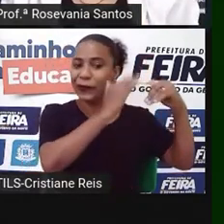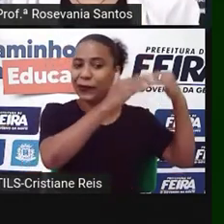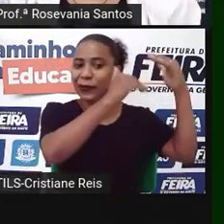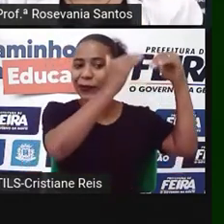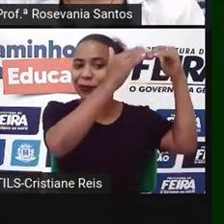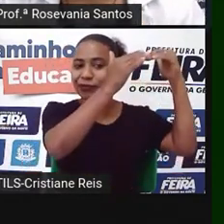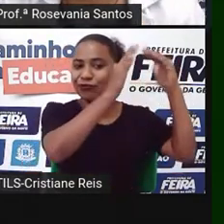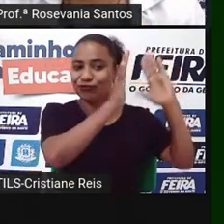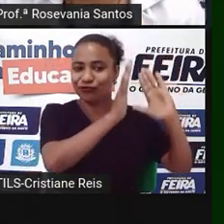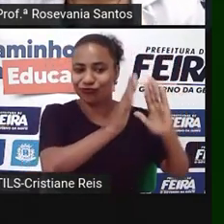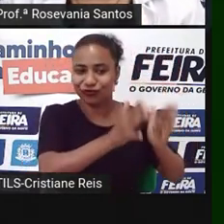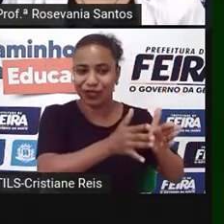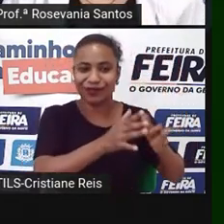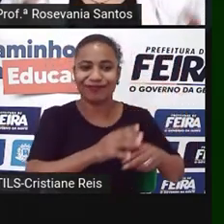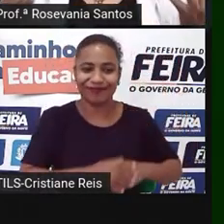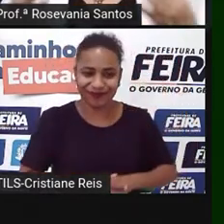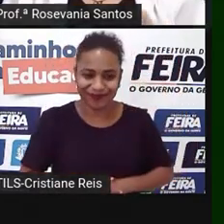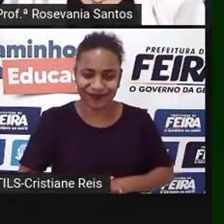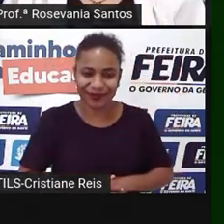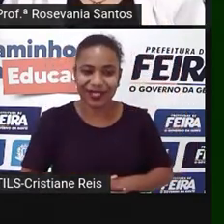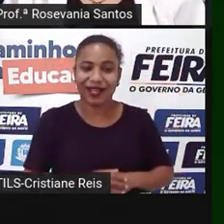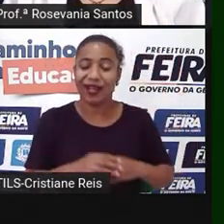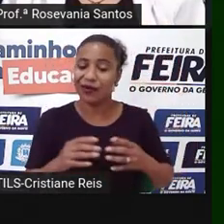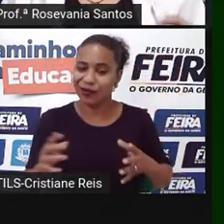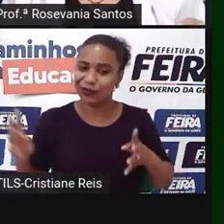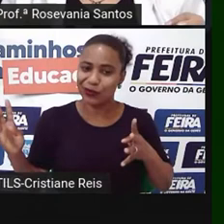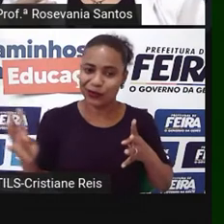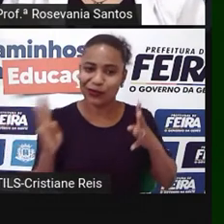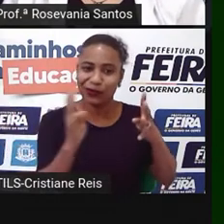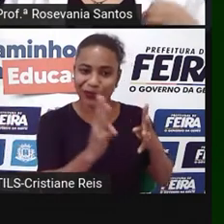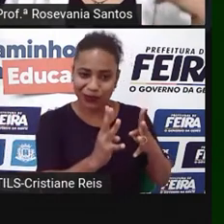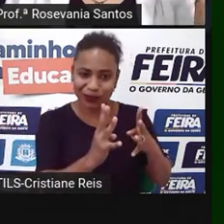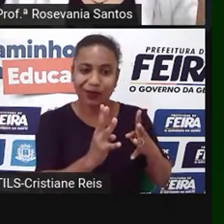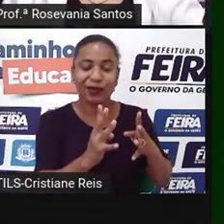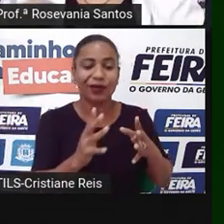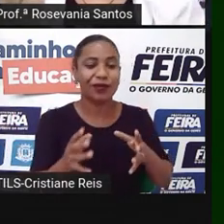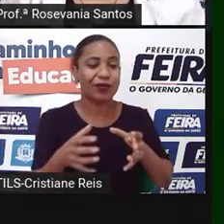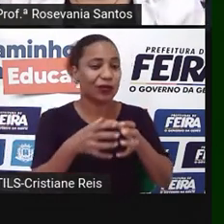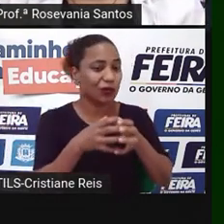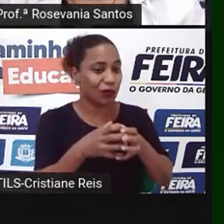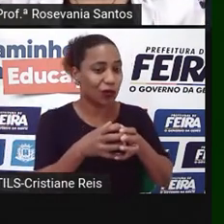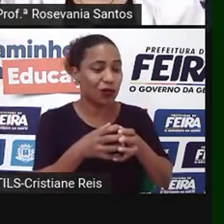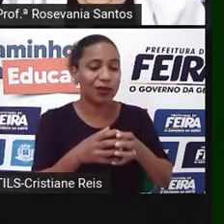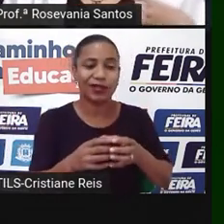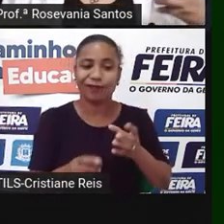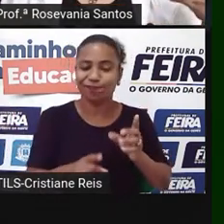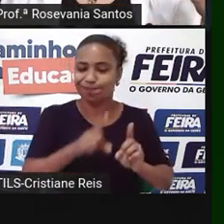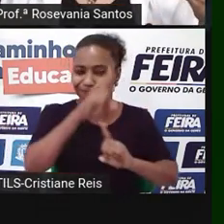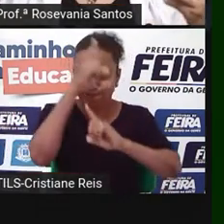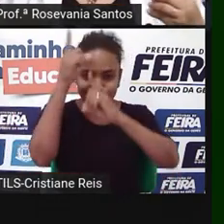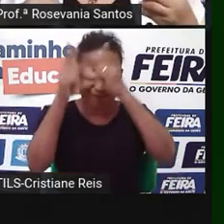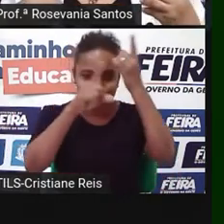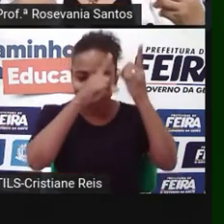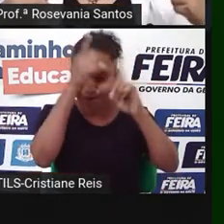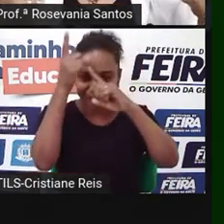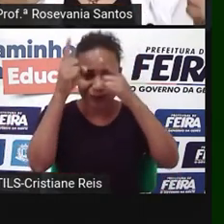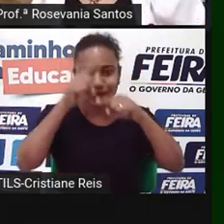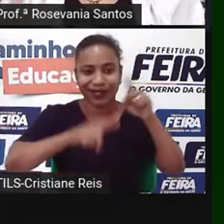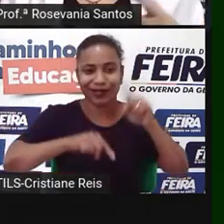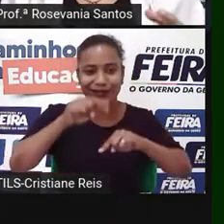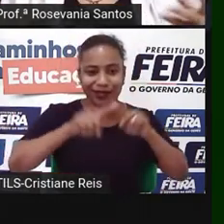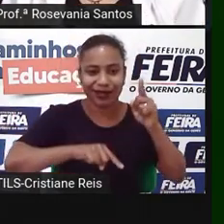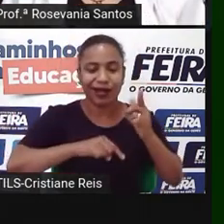como eles ficarem com a parte da produção. Então, eles agora, eles estão ficando com a parte criativa, né? Você